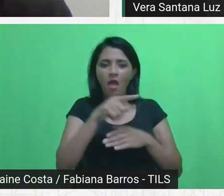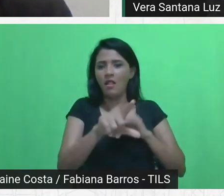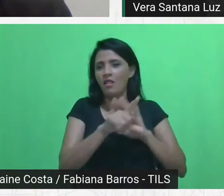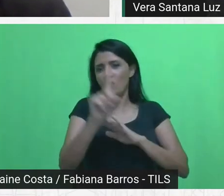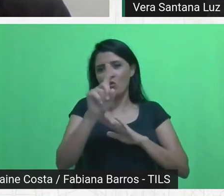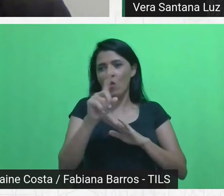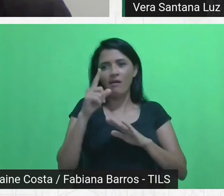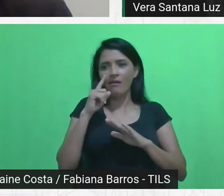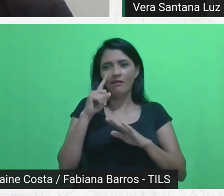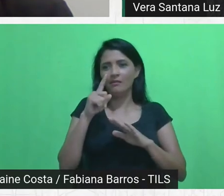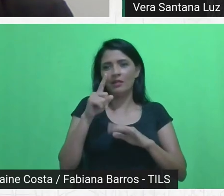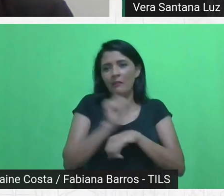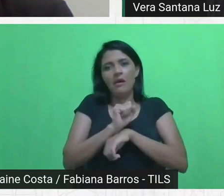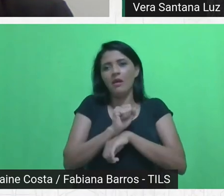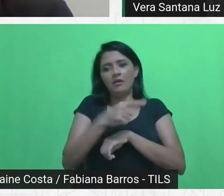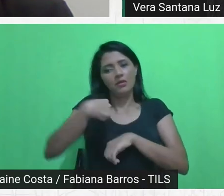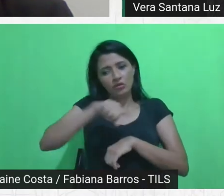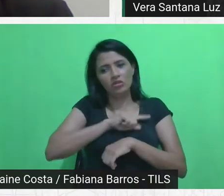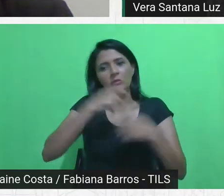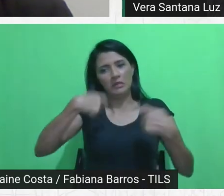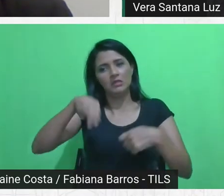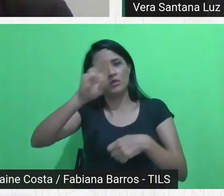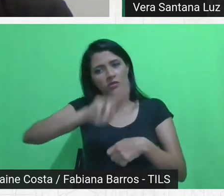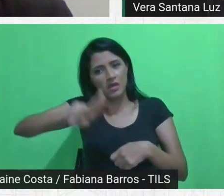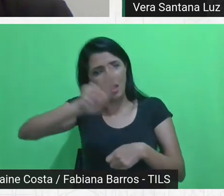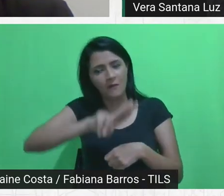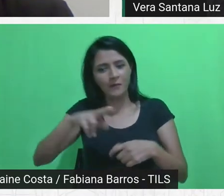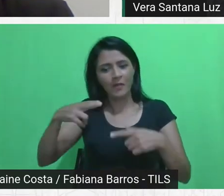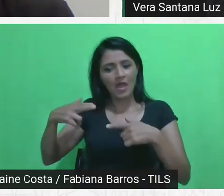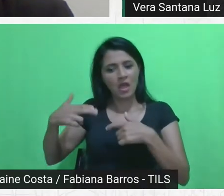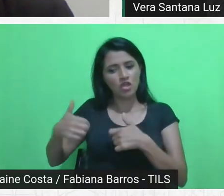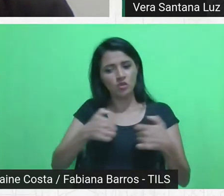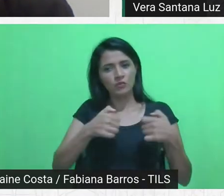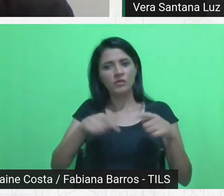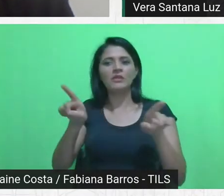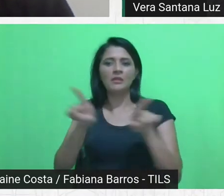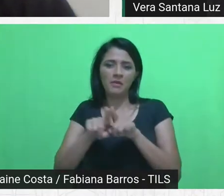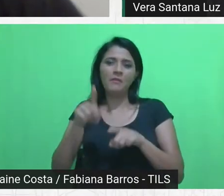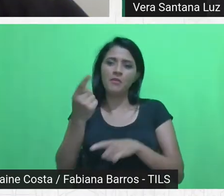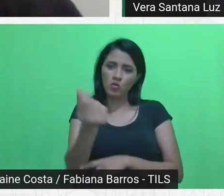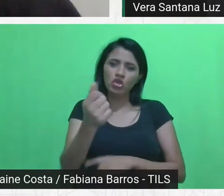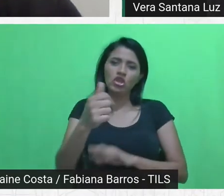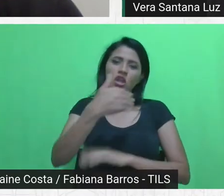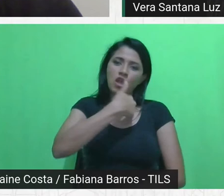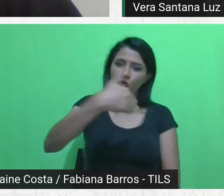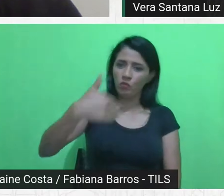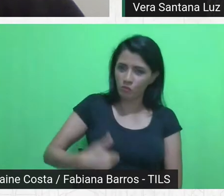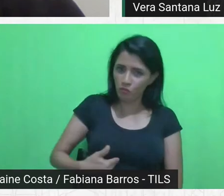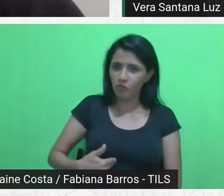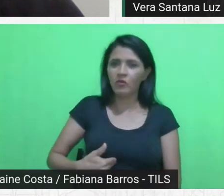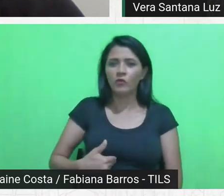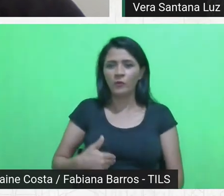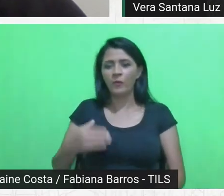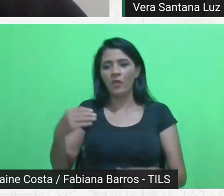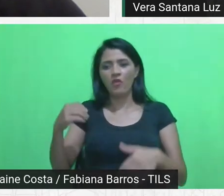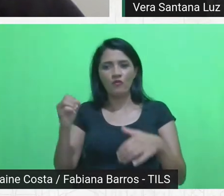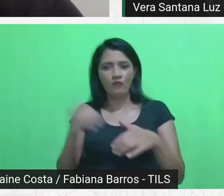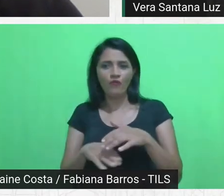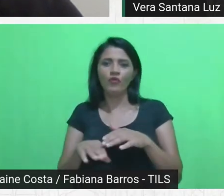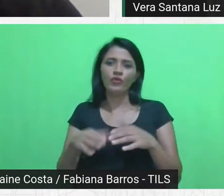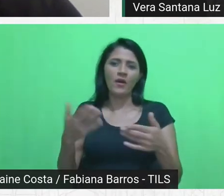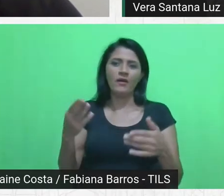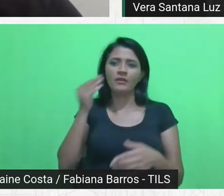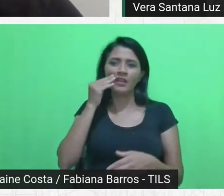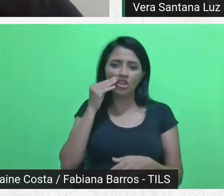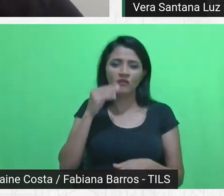o fundo, a disputa é pelo fundo de financiamento, é o fundo público, né? A grande tentativa neoliberal de dissolver o Estado não